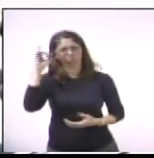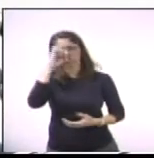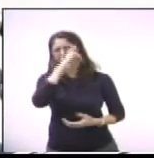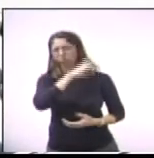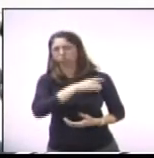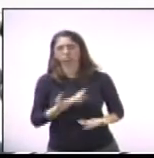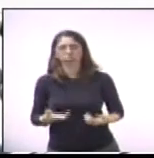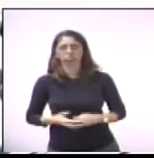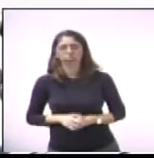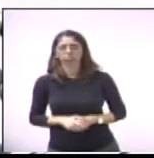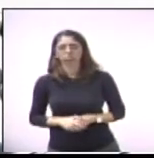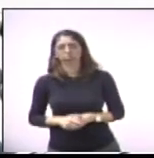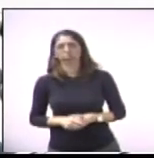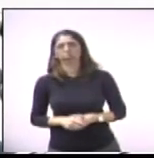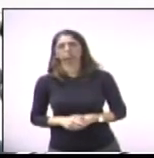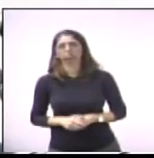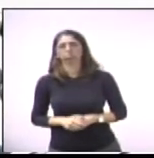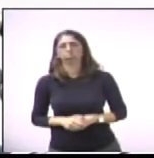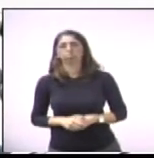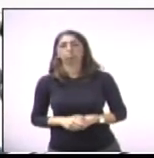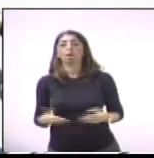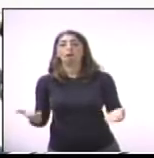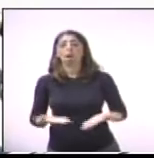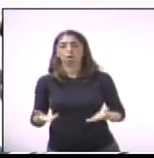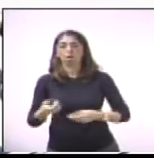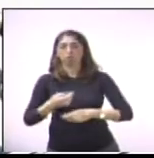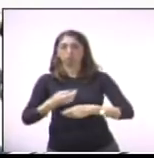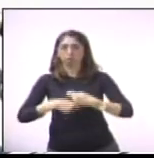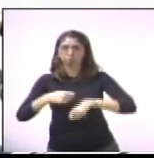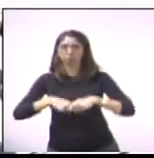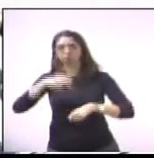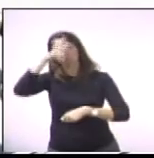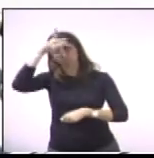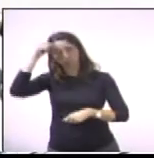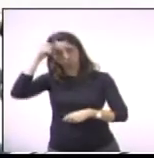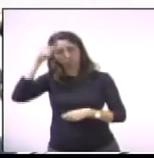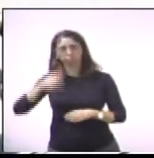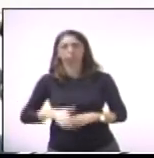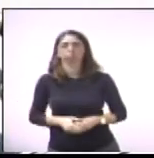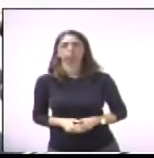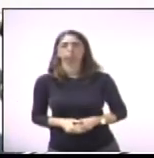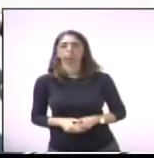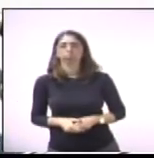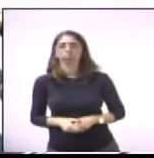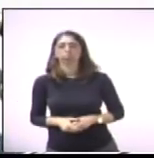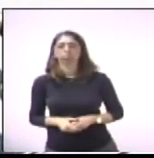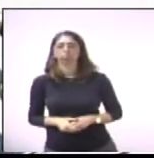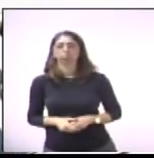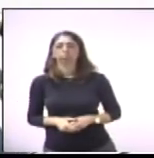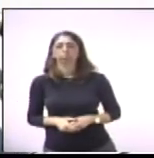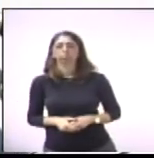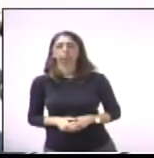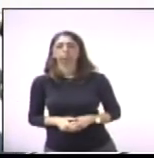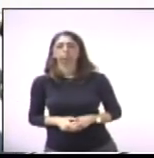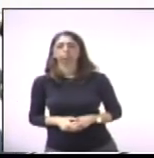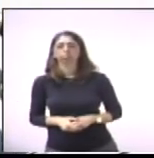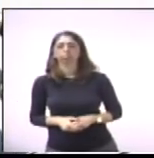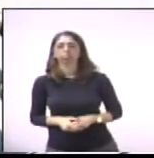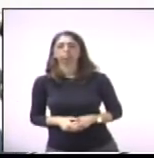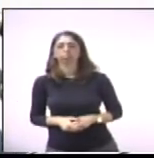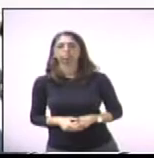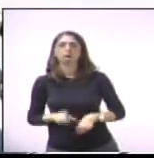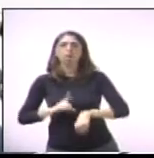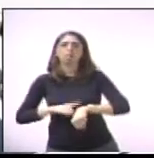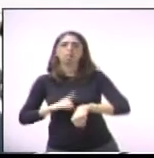Faz pouco tempo que a administração está aí, tem muitos ganhos,